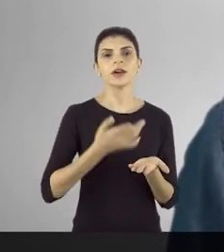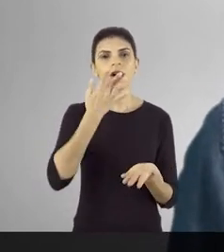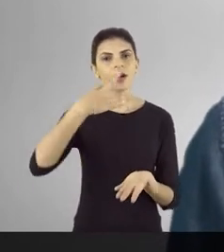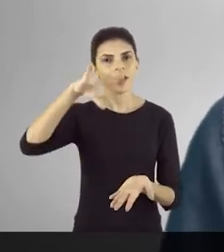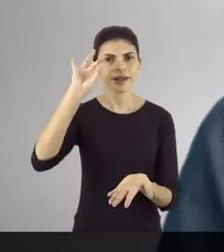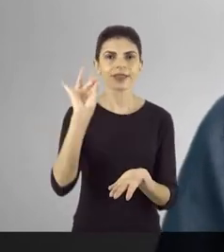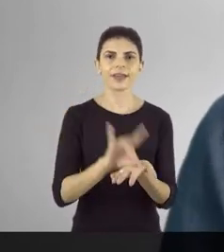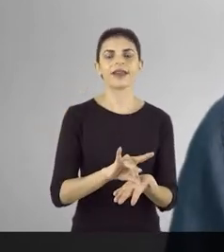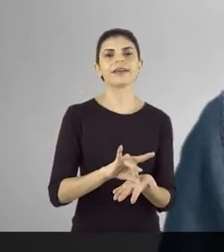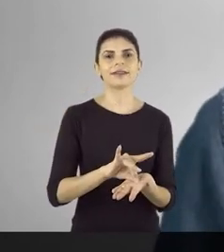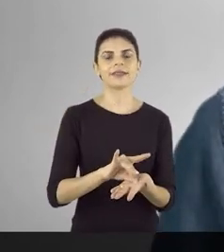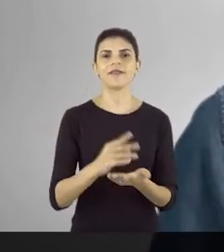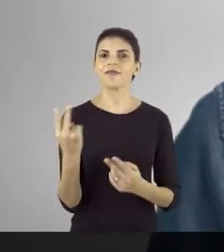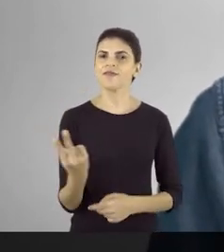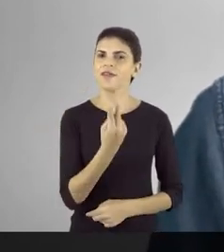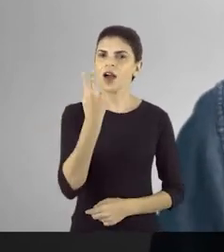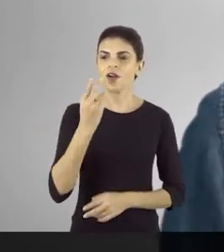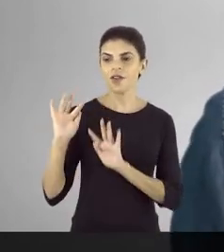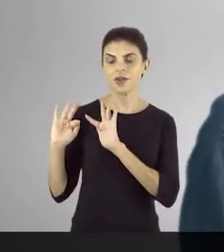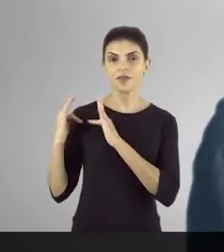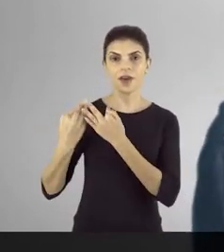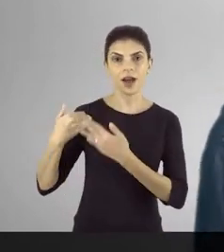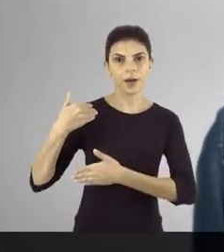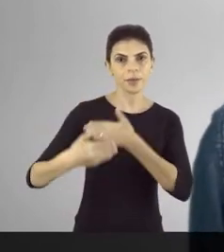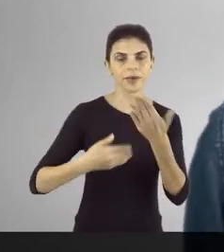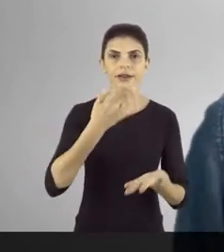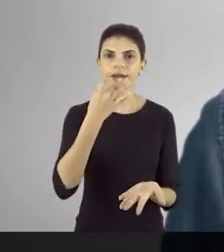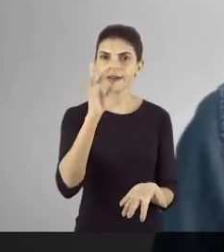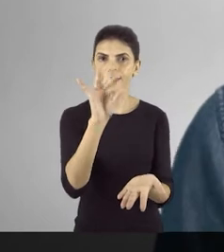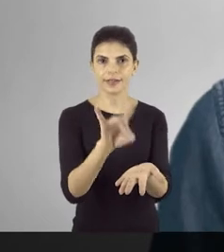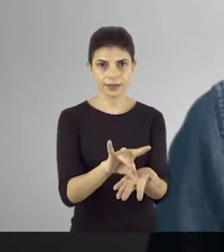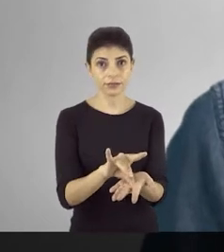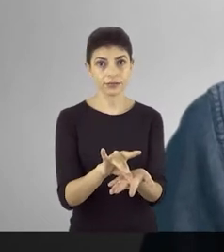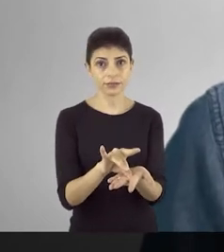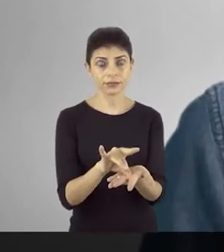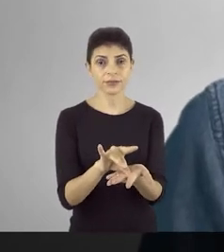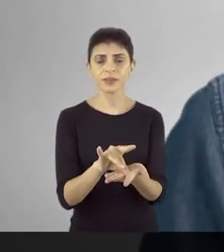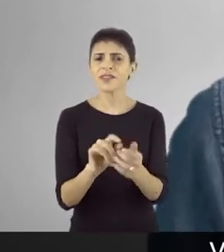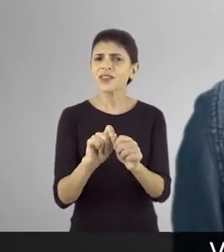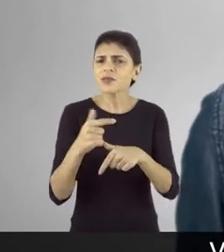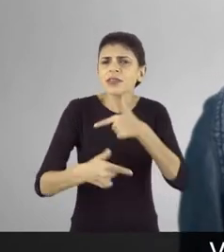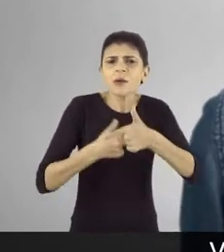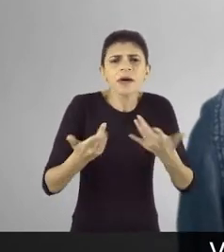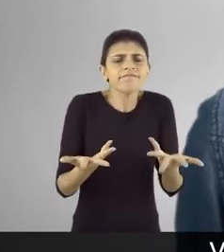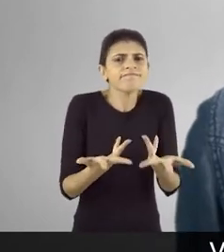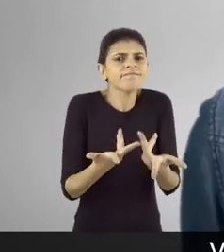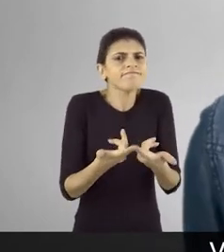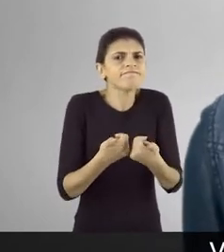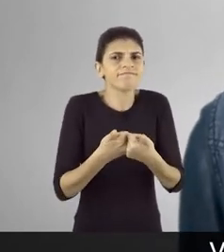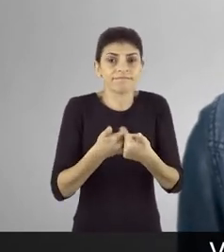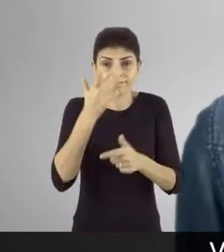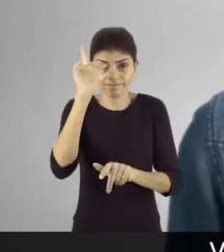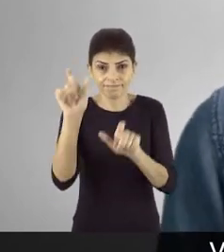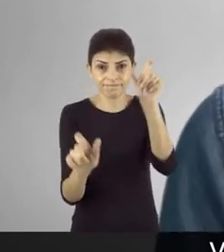compromisso é com a honestidade, os valores da família e a verdade. Vamos fazer bem feito junto com